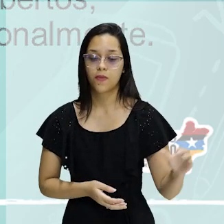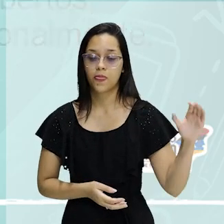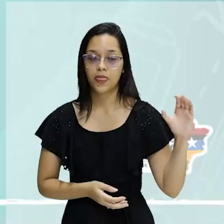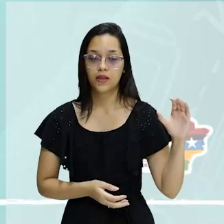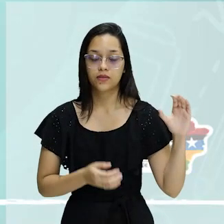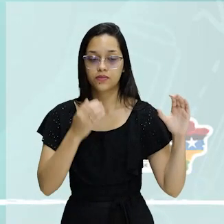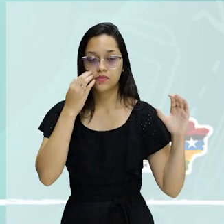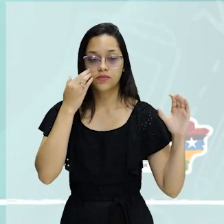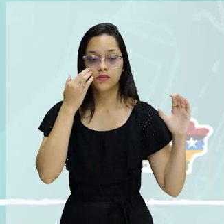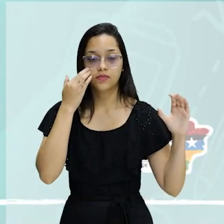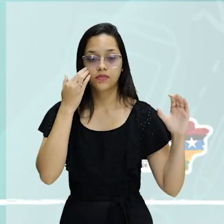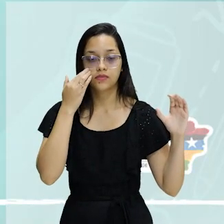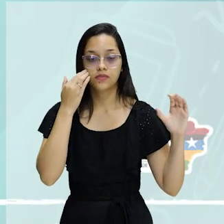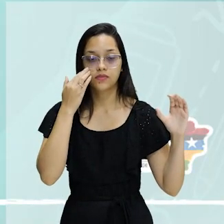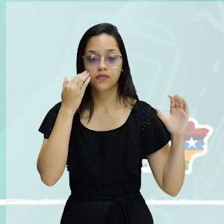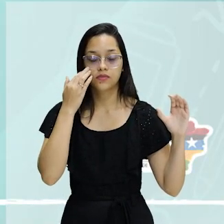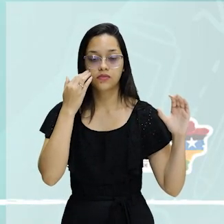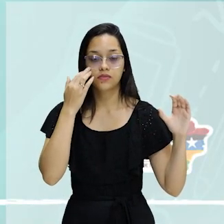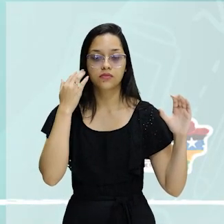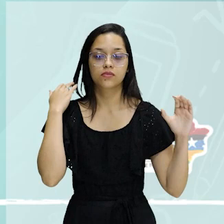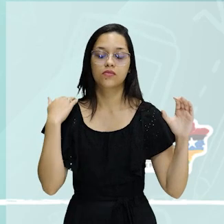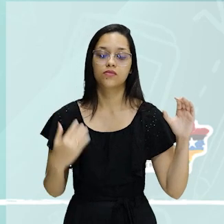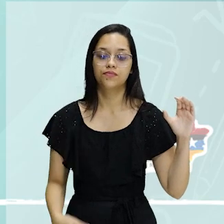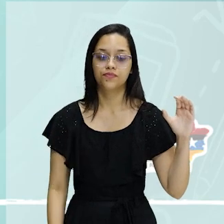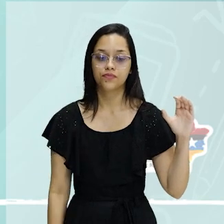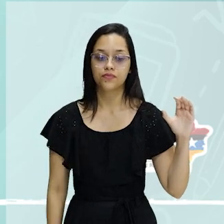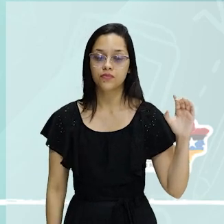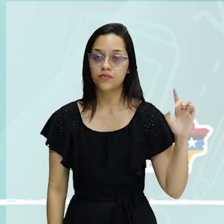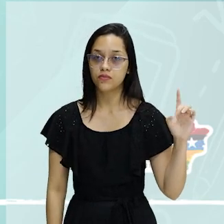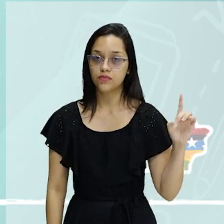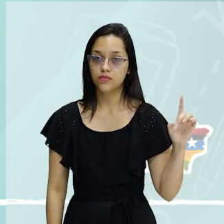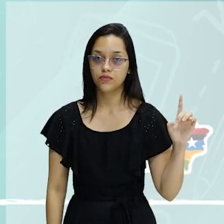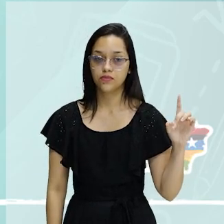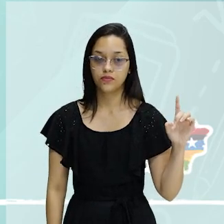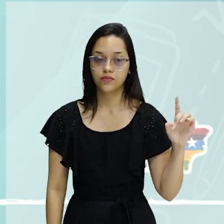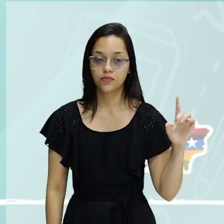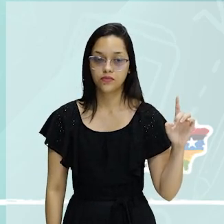Letra C, exige do leitor maior grau de conhecimentos prévios.